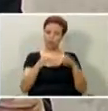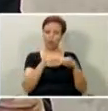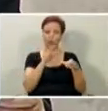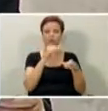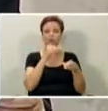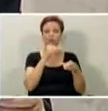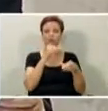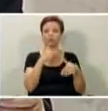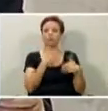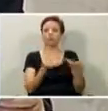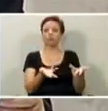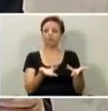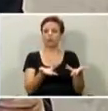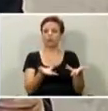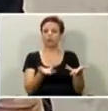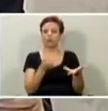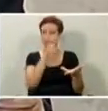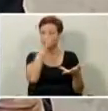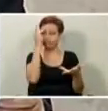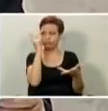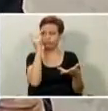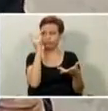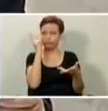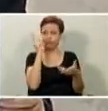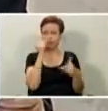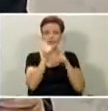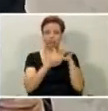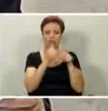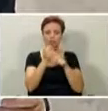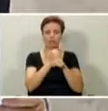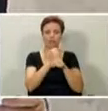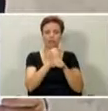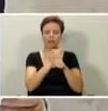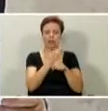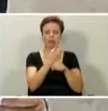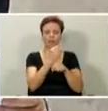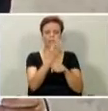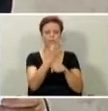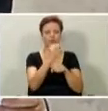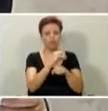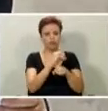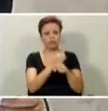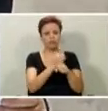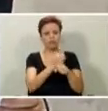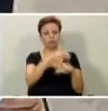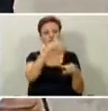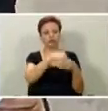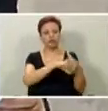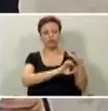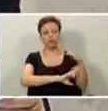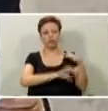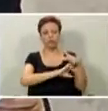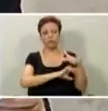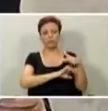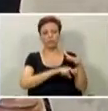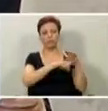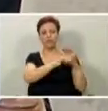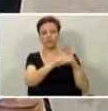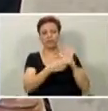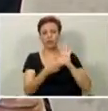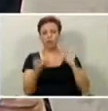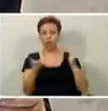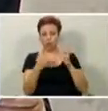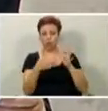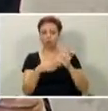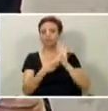Como respaldar as pessoas que se dedicaram 20, 30 anos em suas vidas em uma empresa para ser referência que ela é